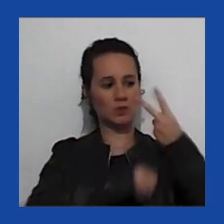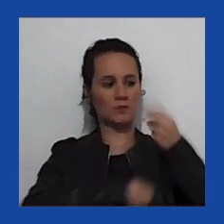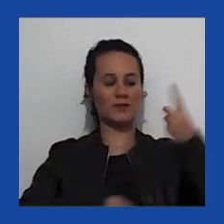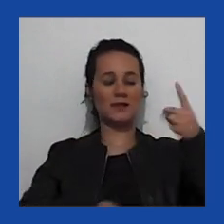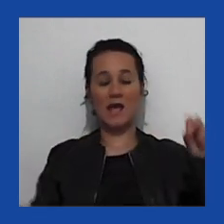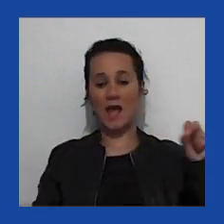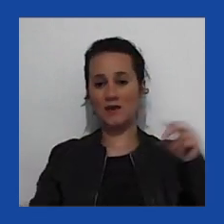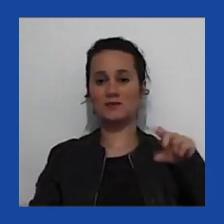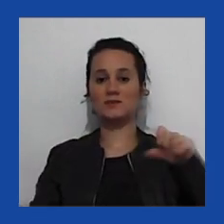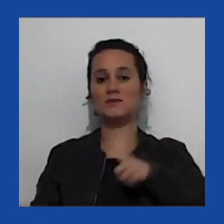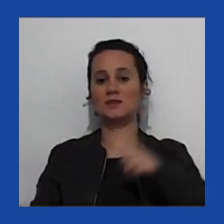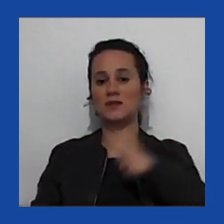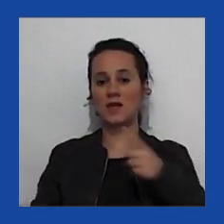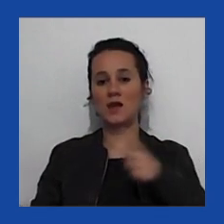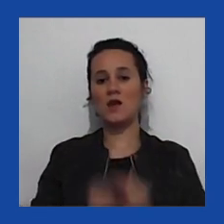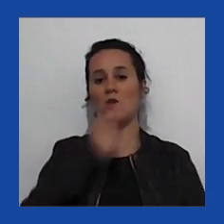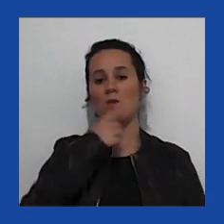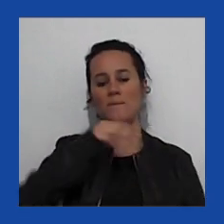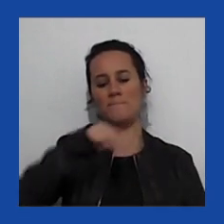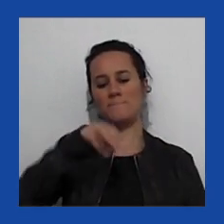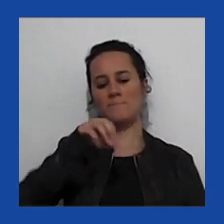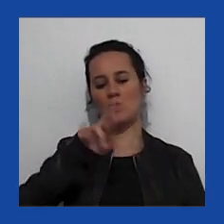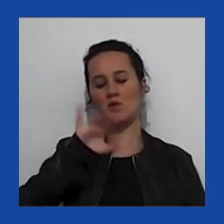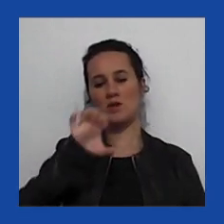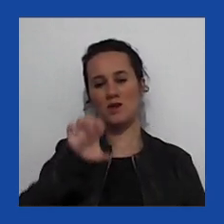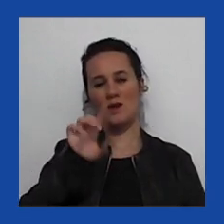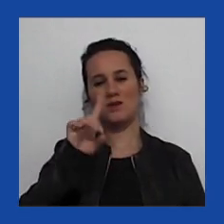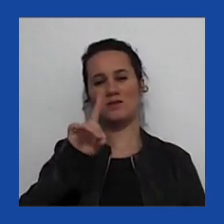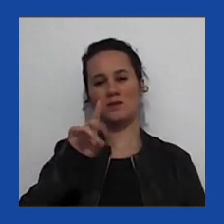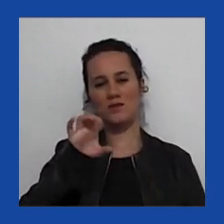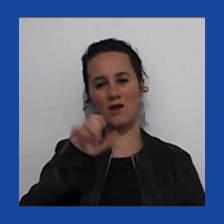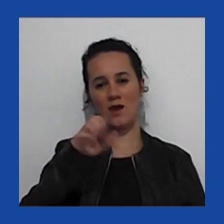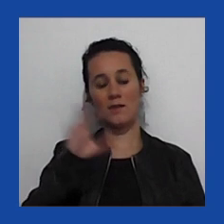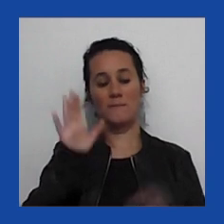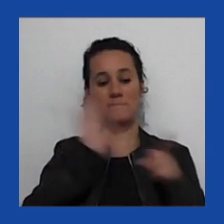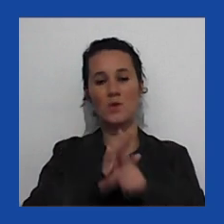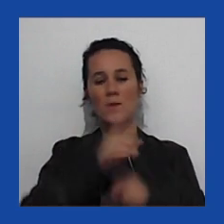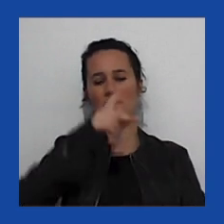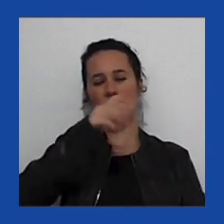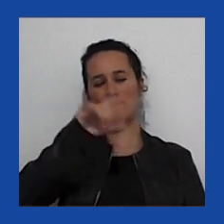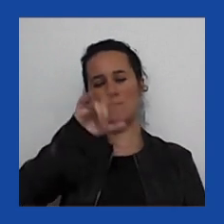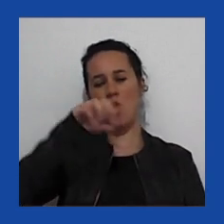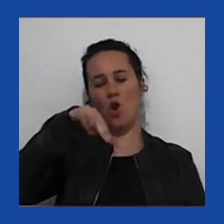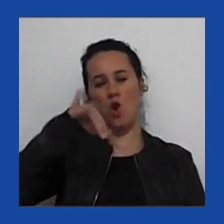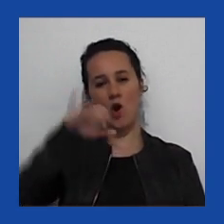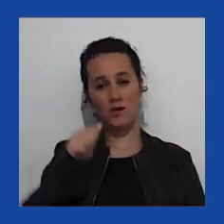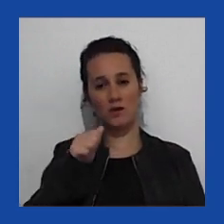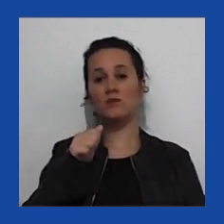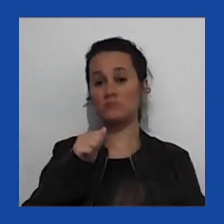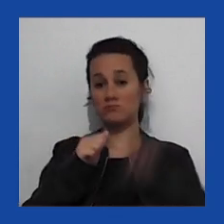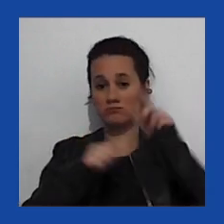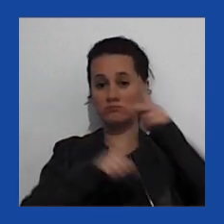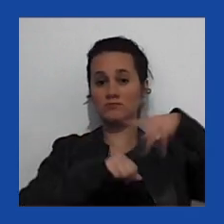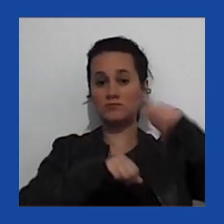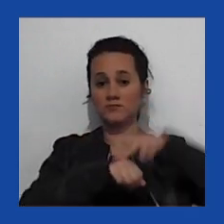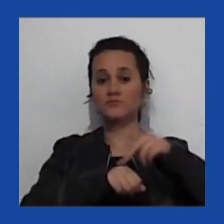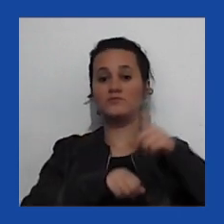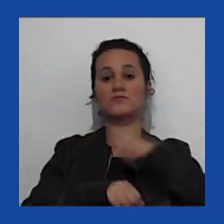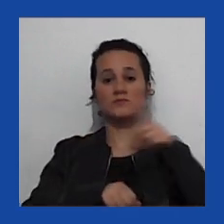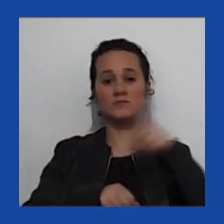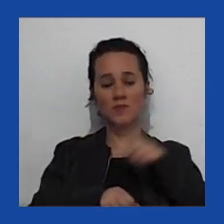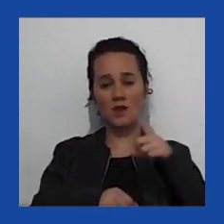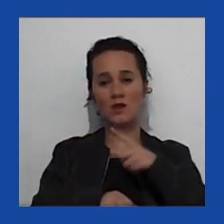Você tem Moriwek, e o Partido Lei e Justiça, na Polônia. Isso é Narendra Modi,